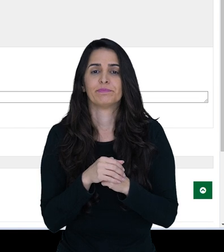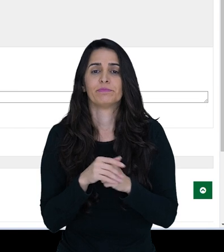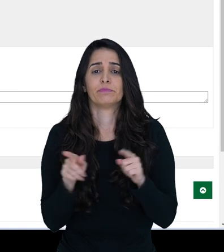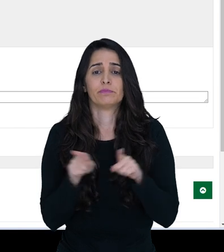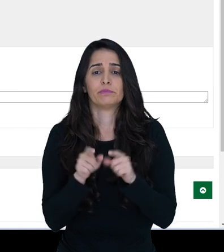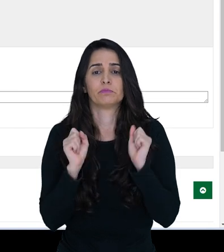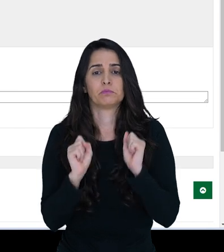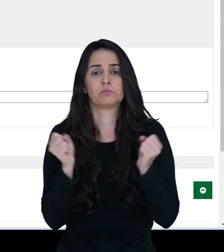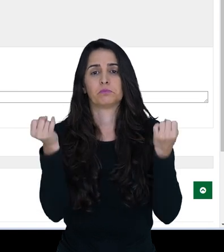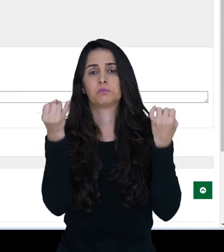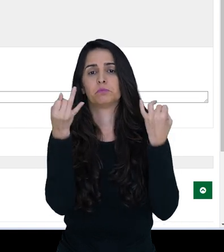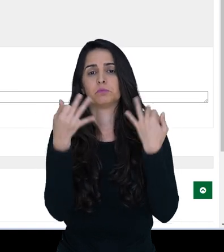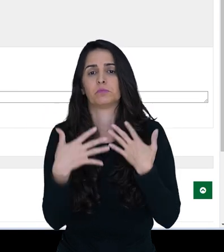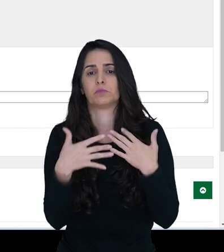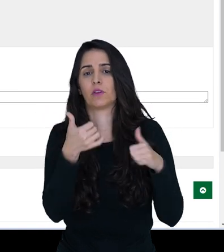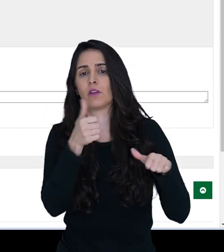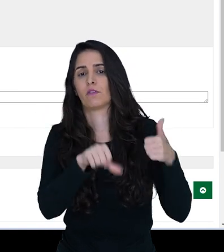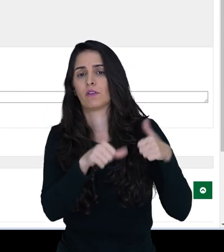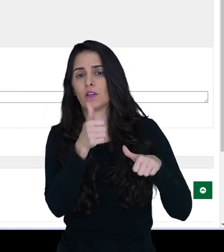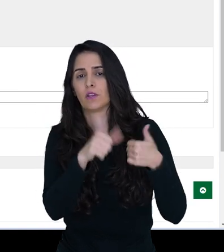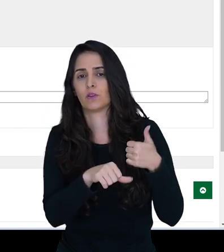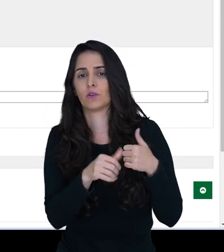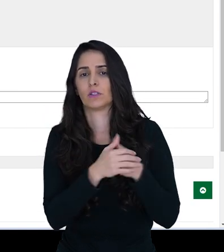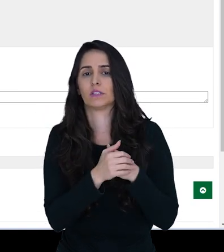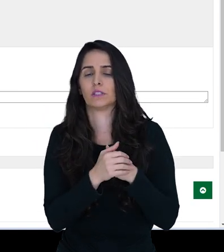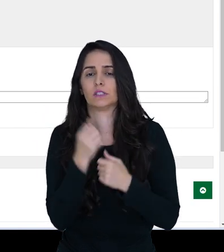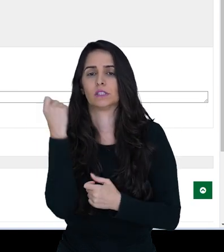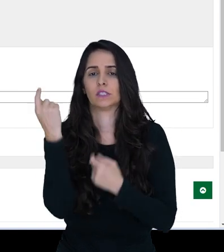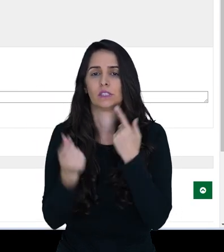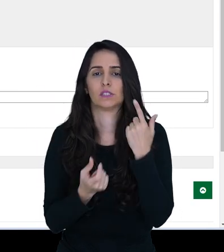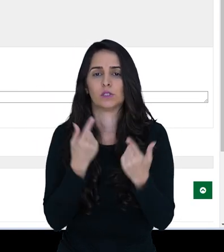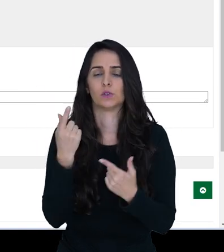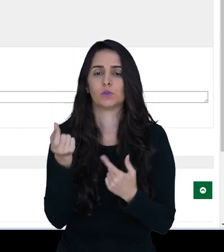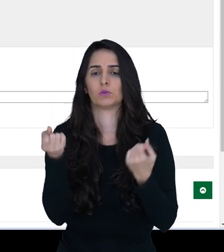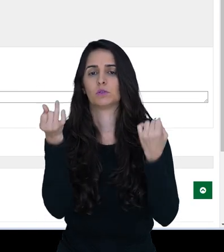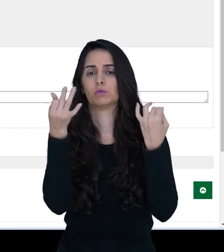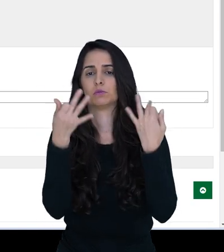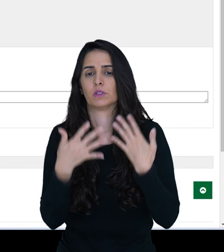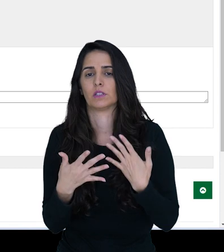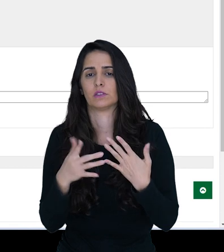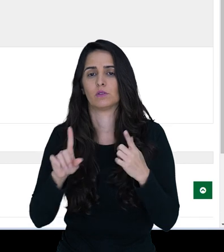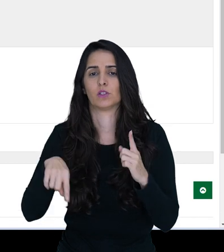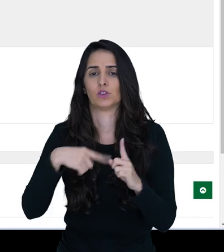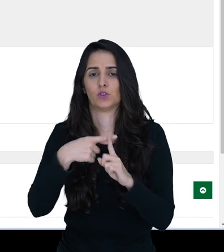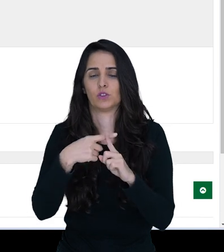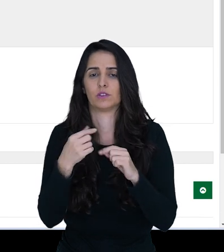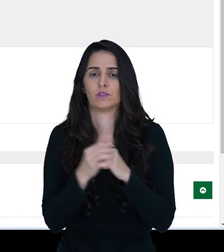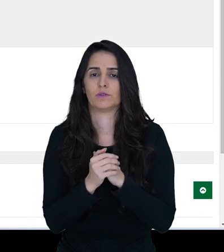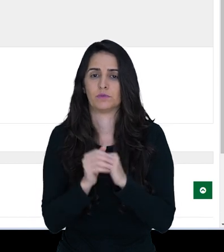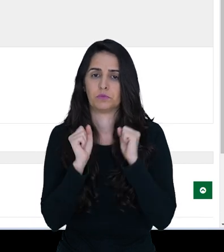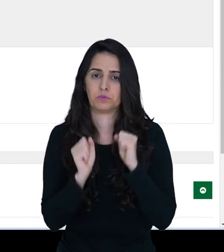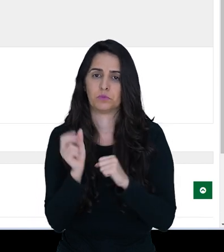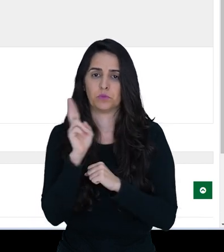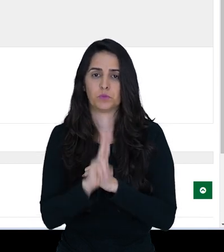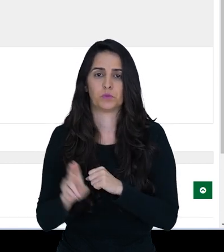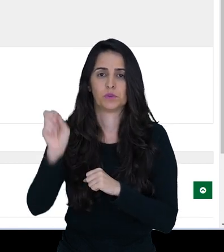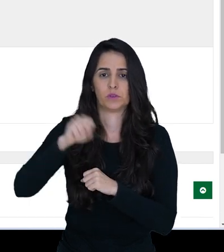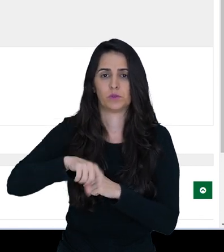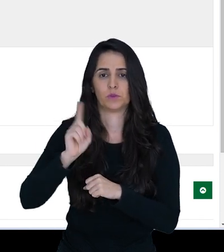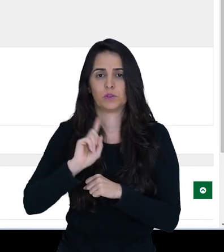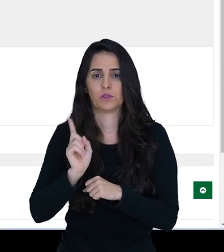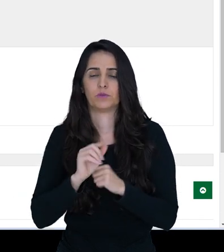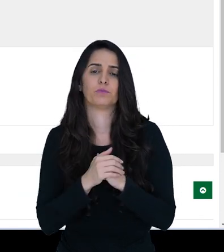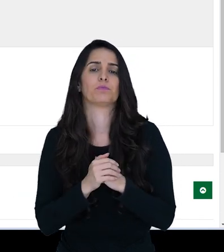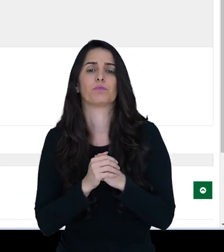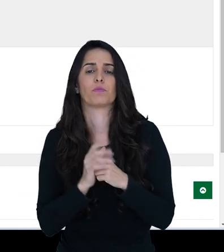E também posso fazer uma descrição para os avaliadores com algumas explicações adicionais. Aqui você pode utilizar